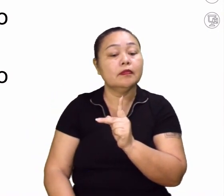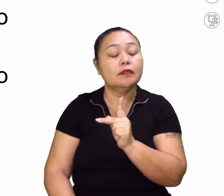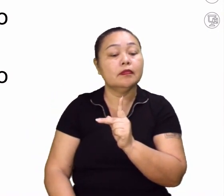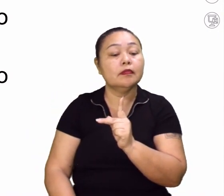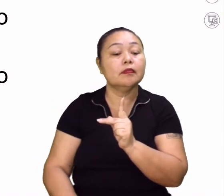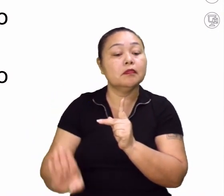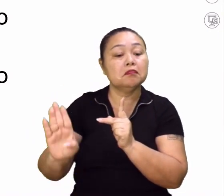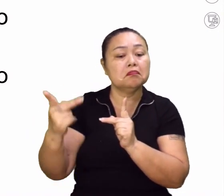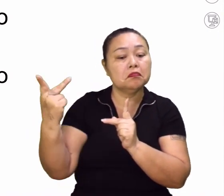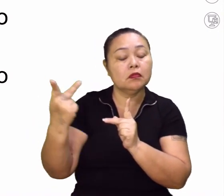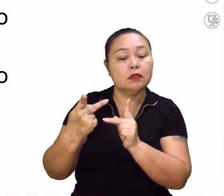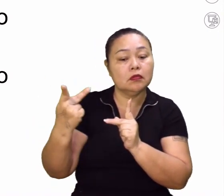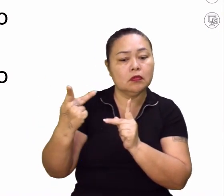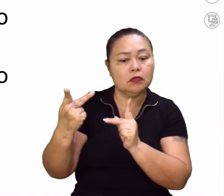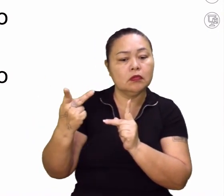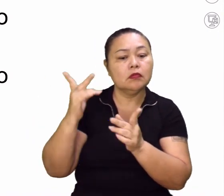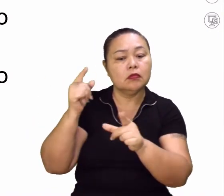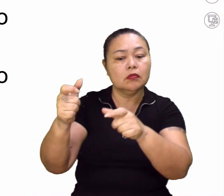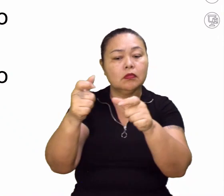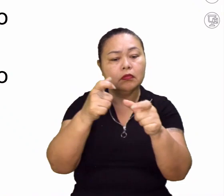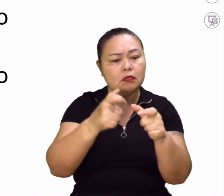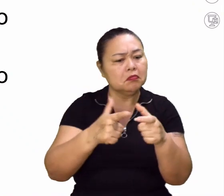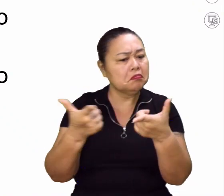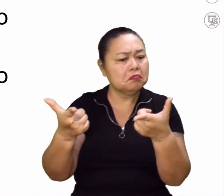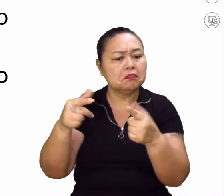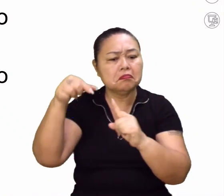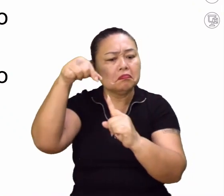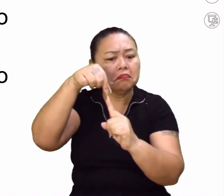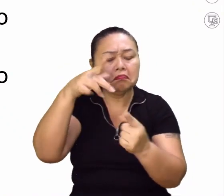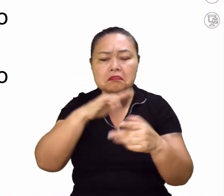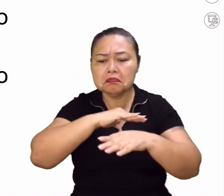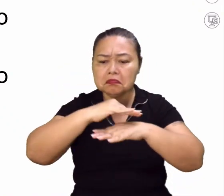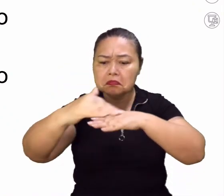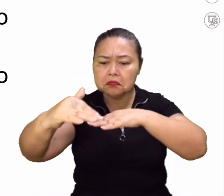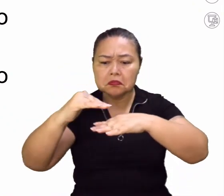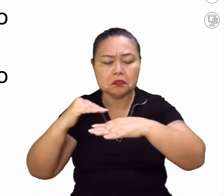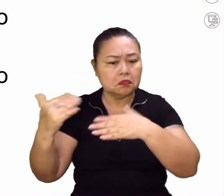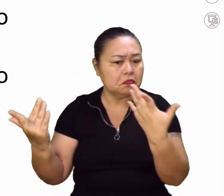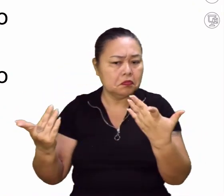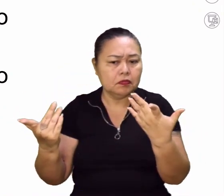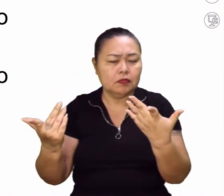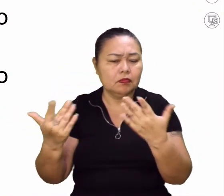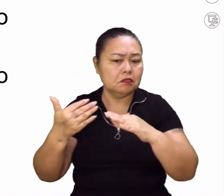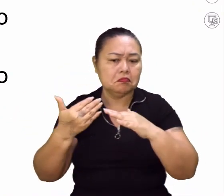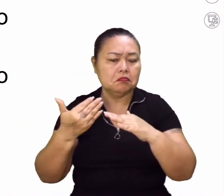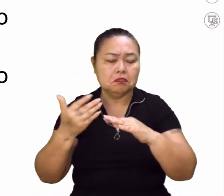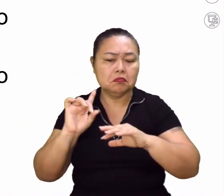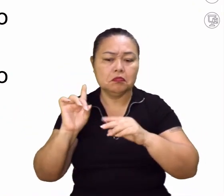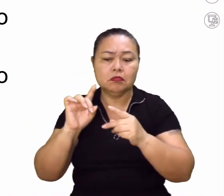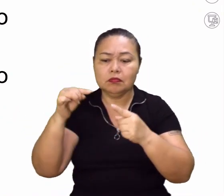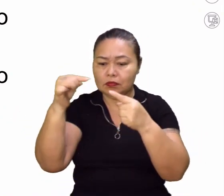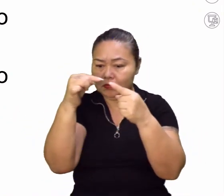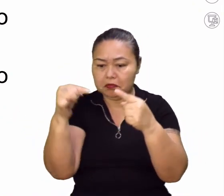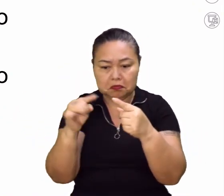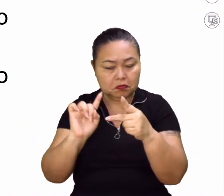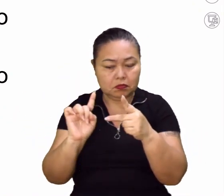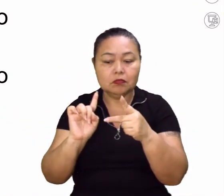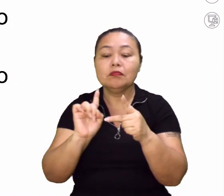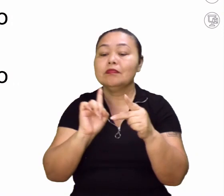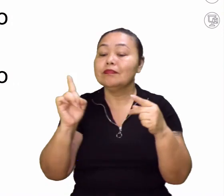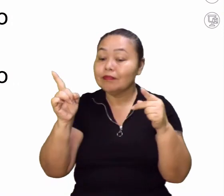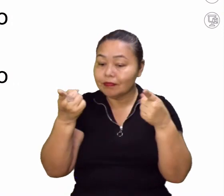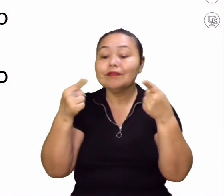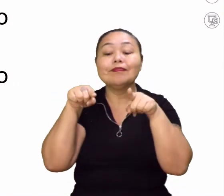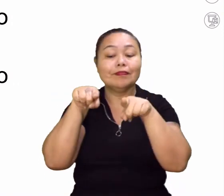A, B. As duas servem para localizar um determinado ponto. Aí não está sendo respectivamente. Está sendo